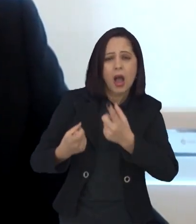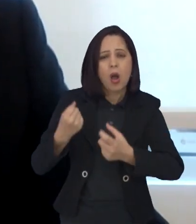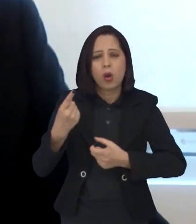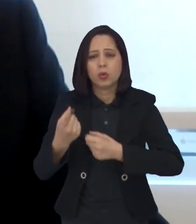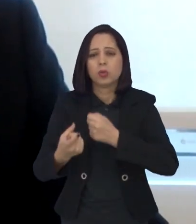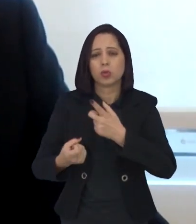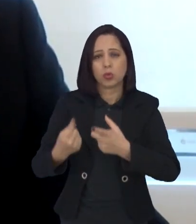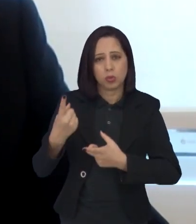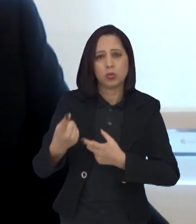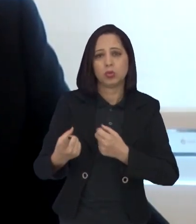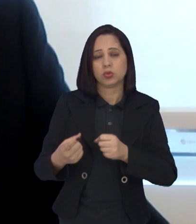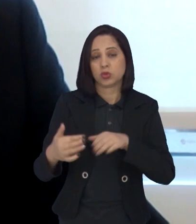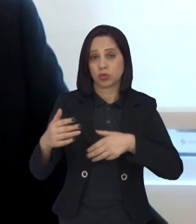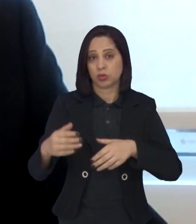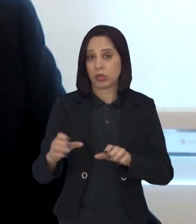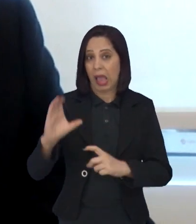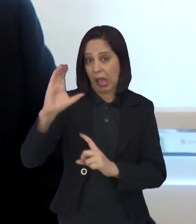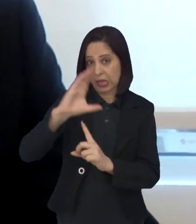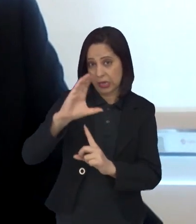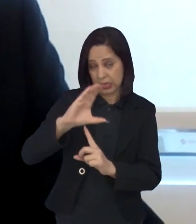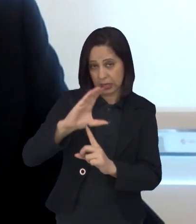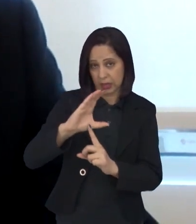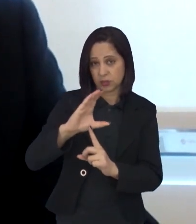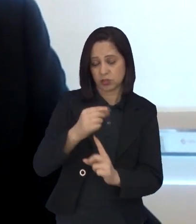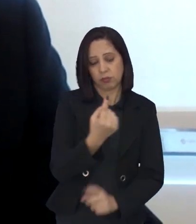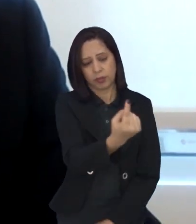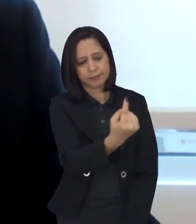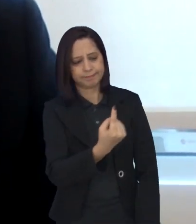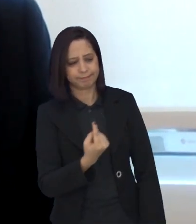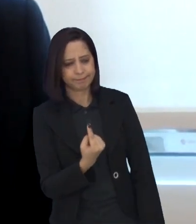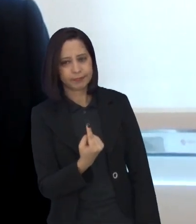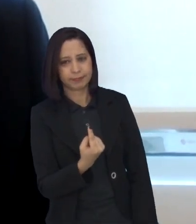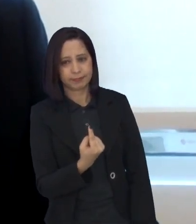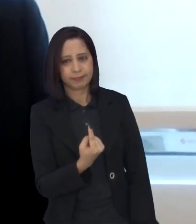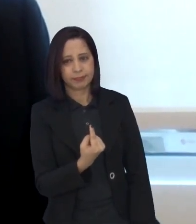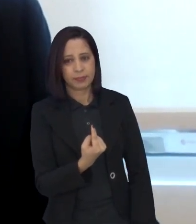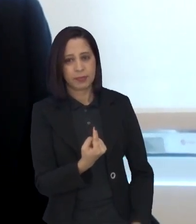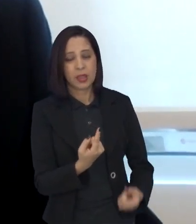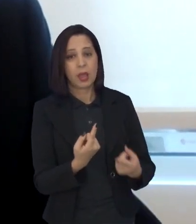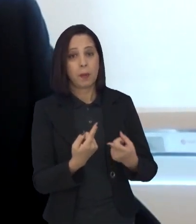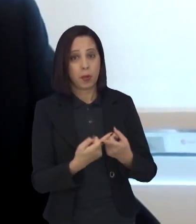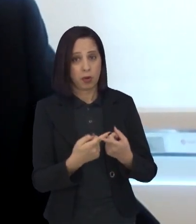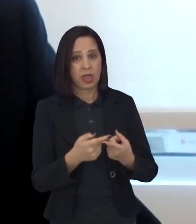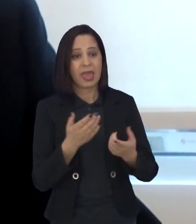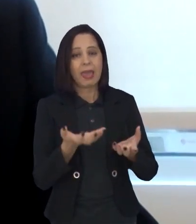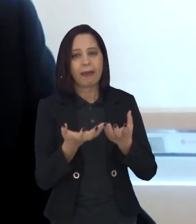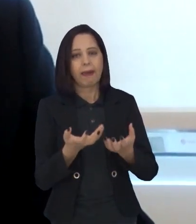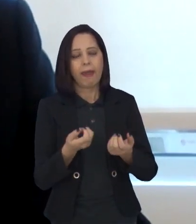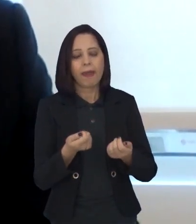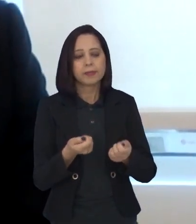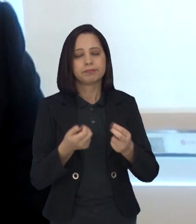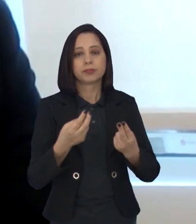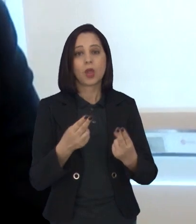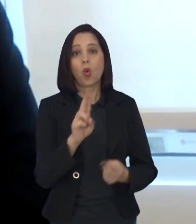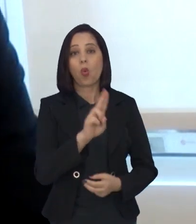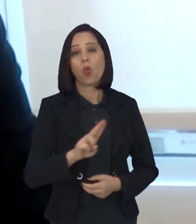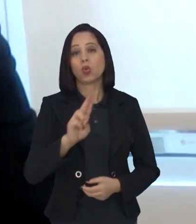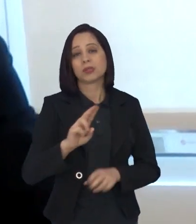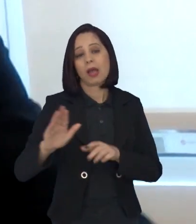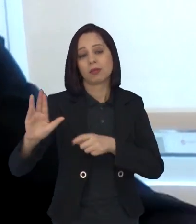aqui no escritório relacionados a fornecimento de cannabis pelo SUS. Então, temos clientes que